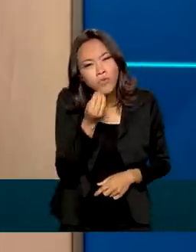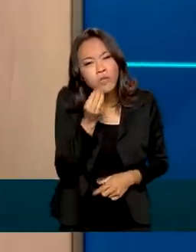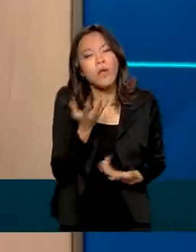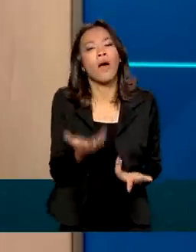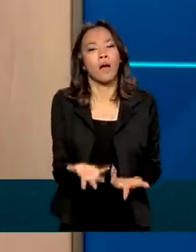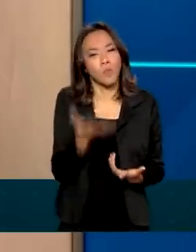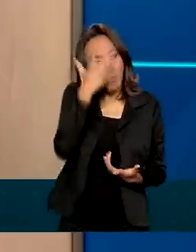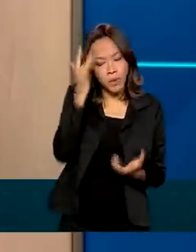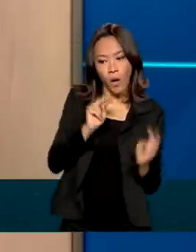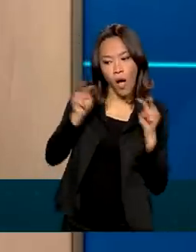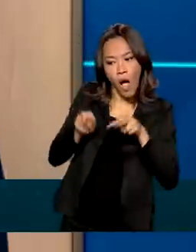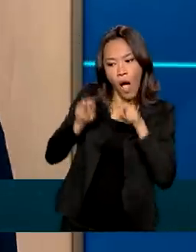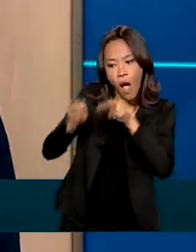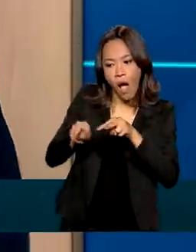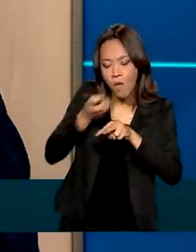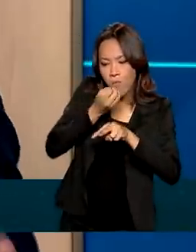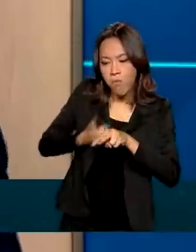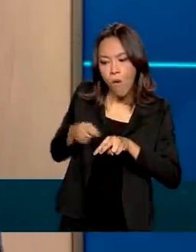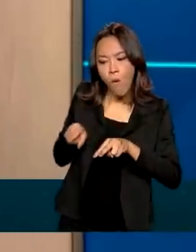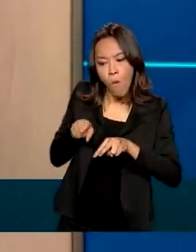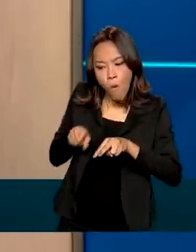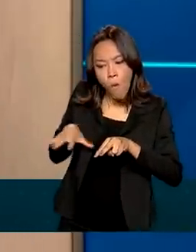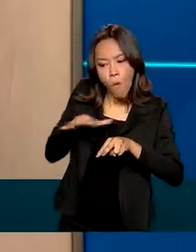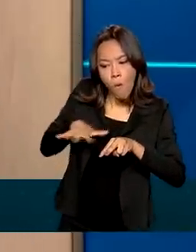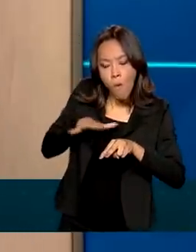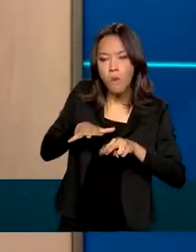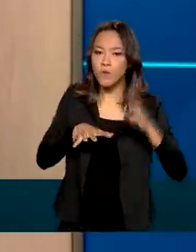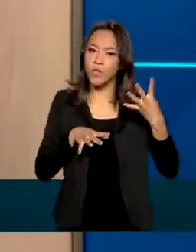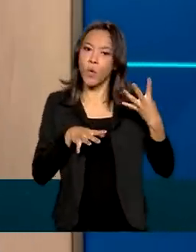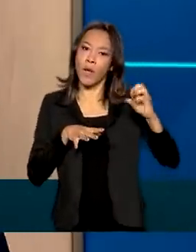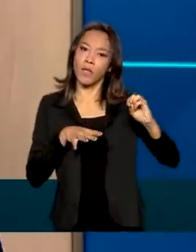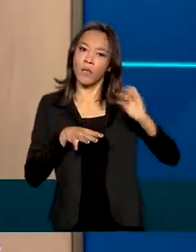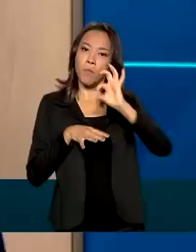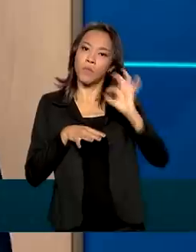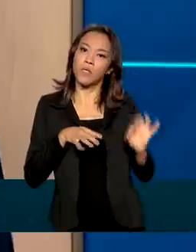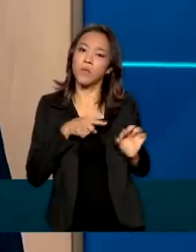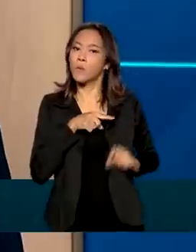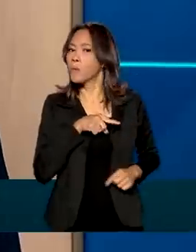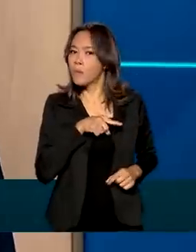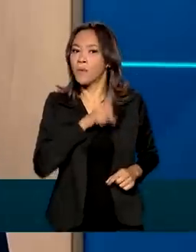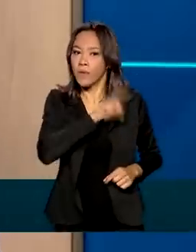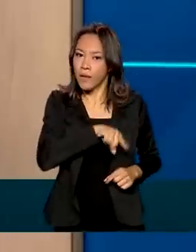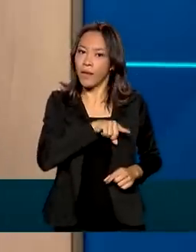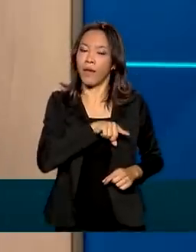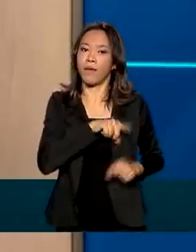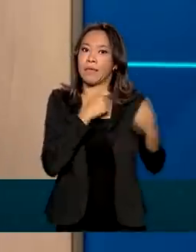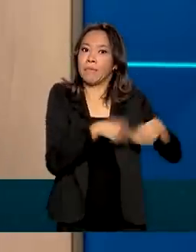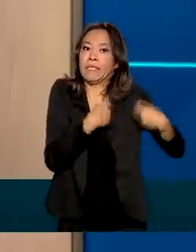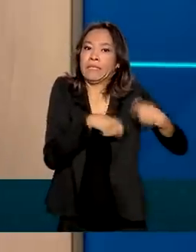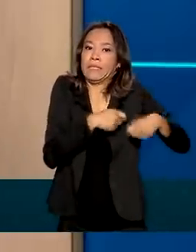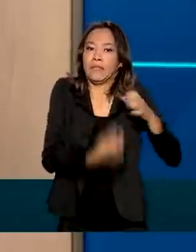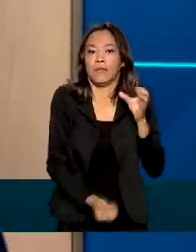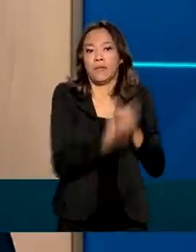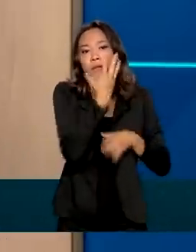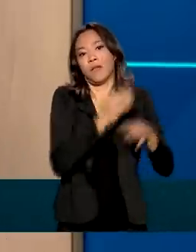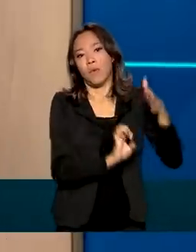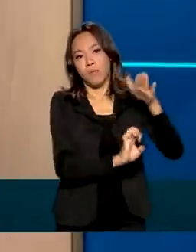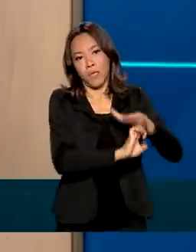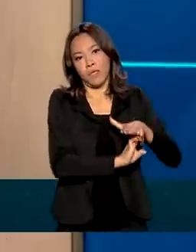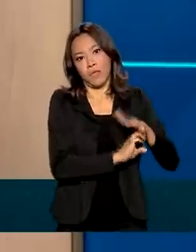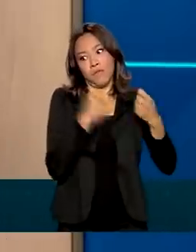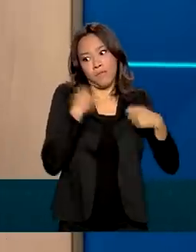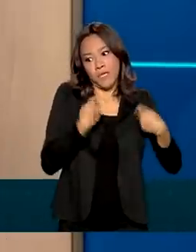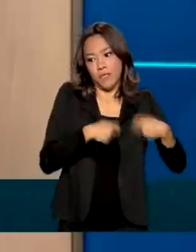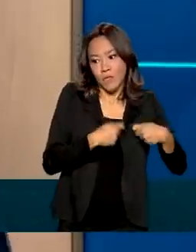seja, que alguém vislumbrou um segmento ou nicho, contra 40% que são empreendimentos por necessidade, de alguém que viu a